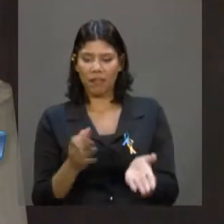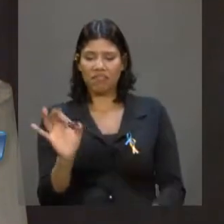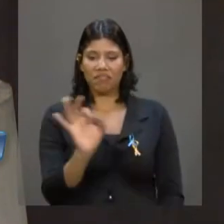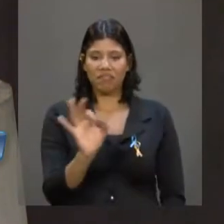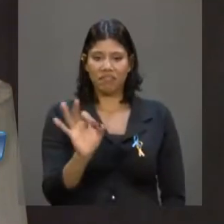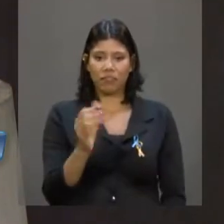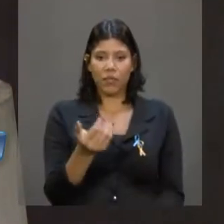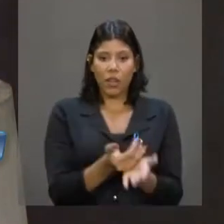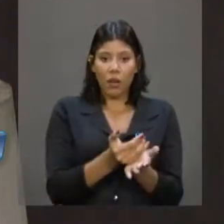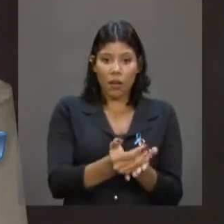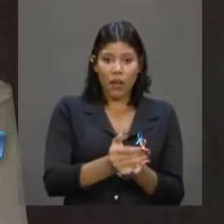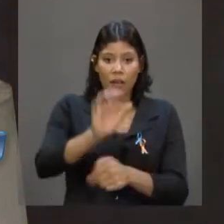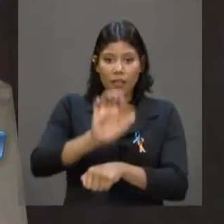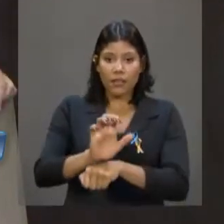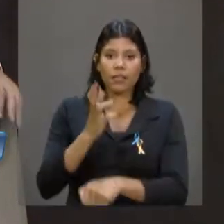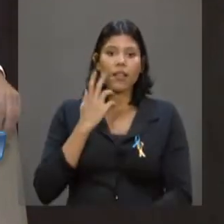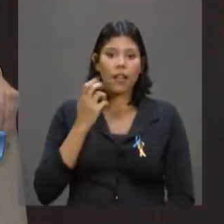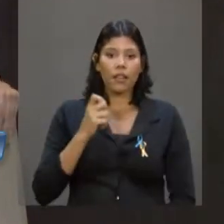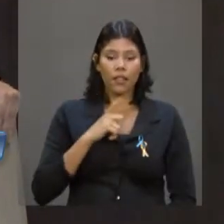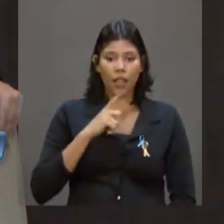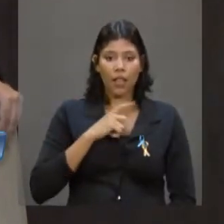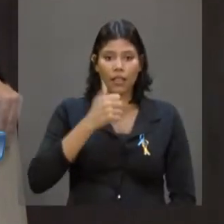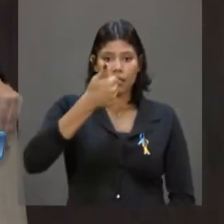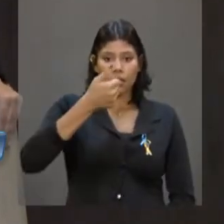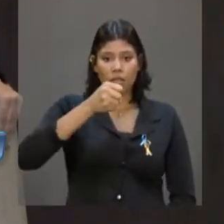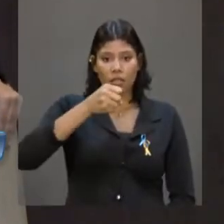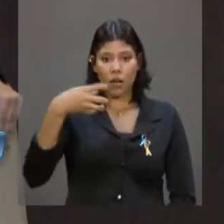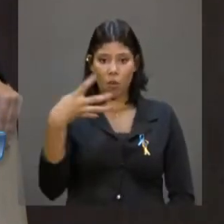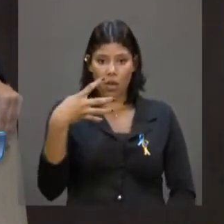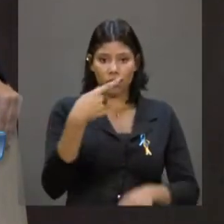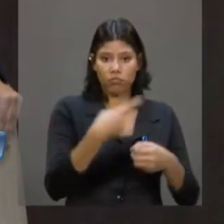Comecemos pelo Ceará. O Ceará tem 184 municípios.